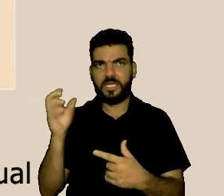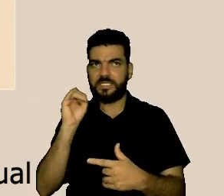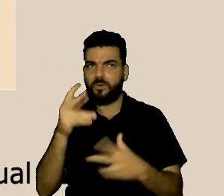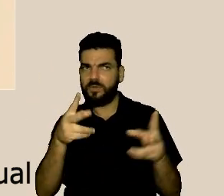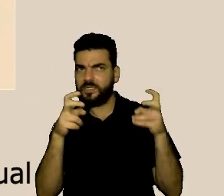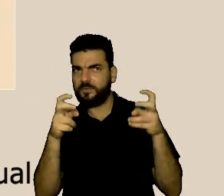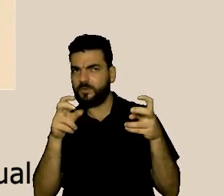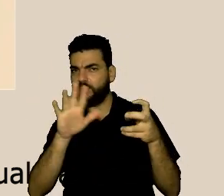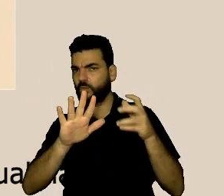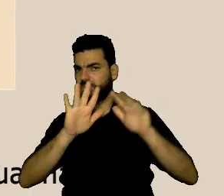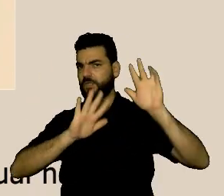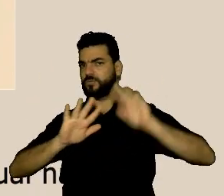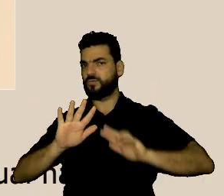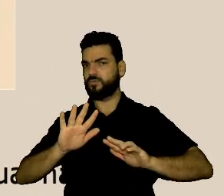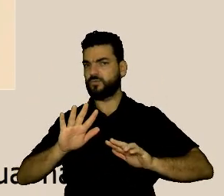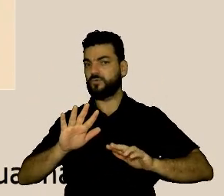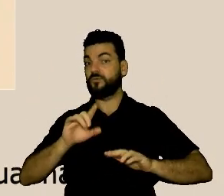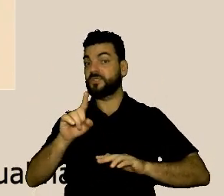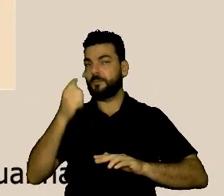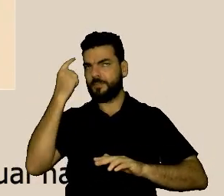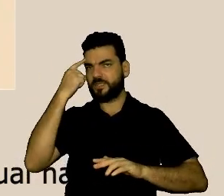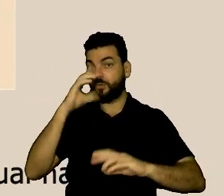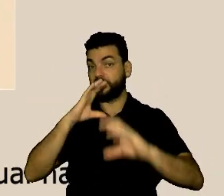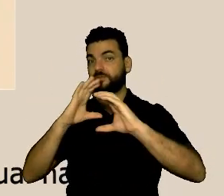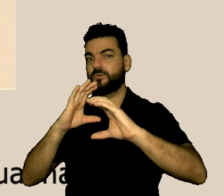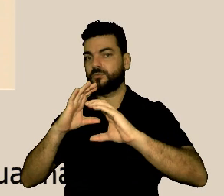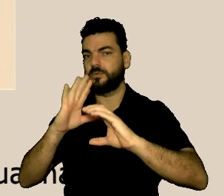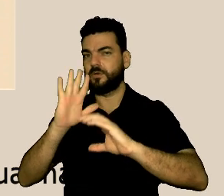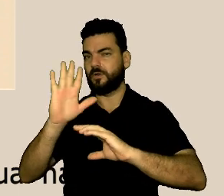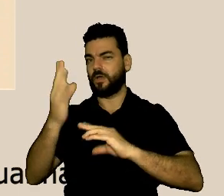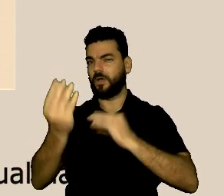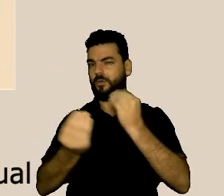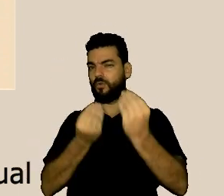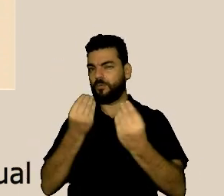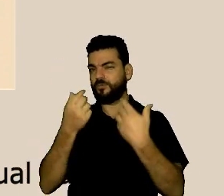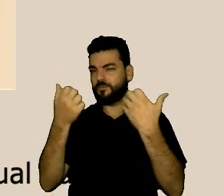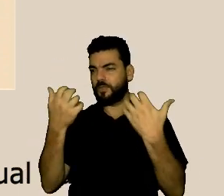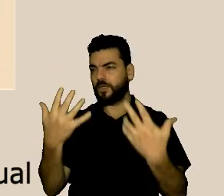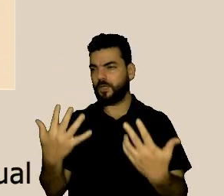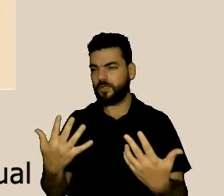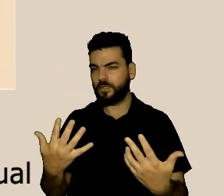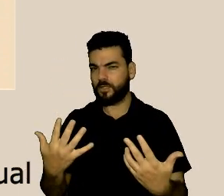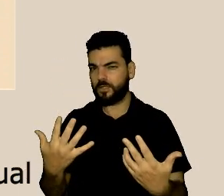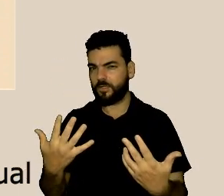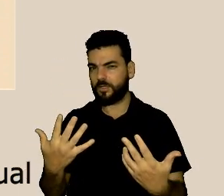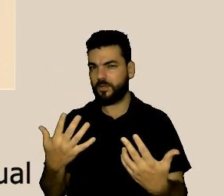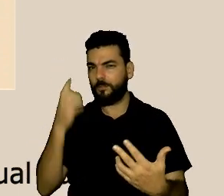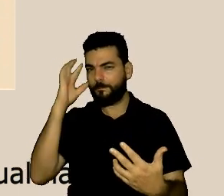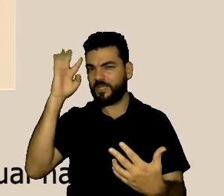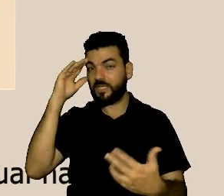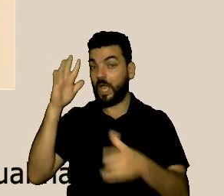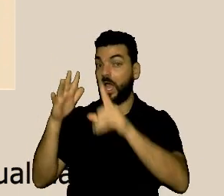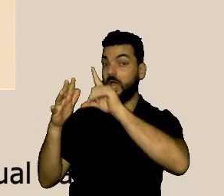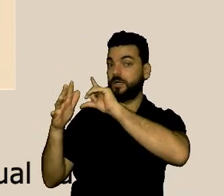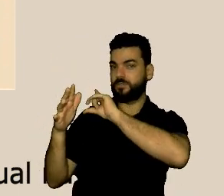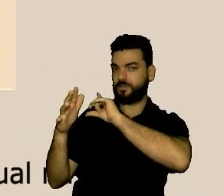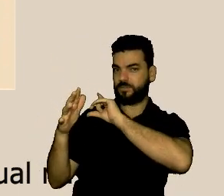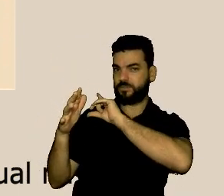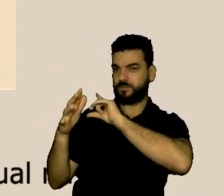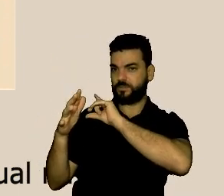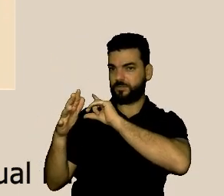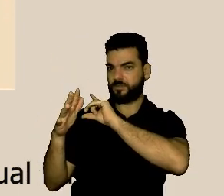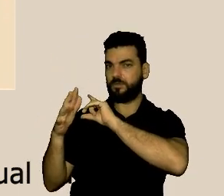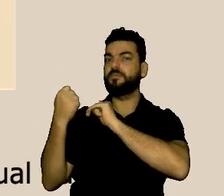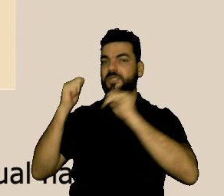se comunicar vamos olhar a forma como a gente se comunica com as pessoas vamos prestar